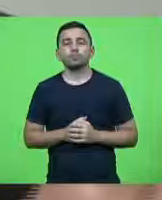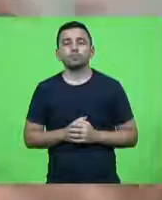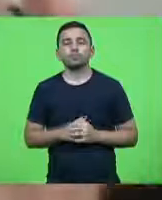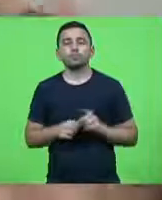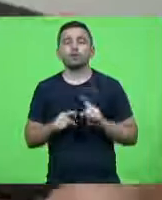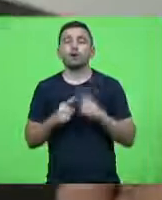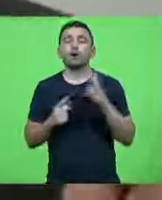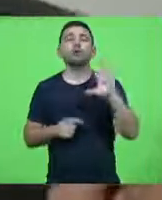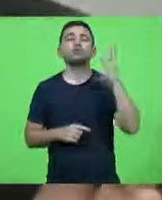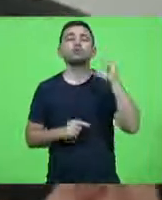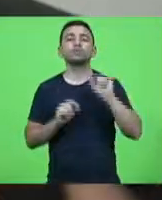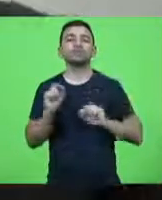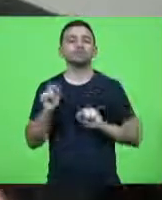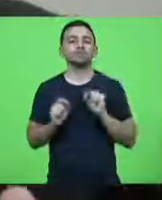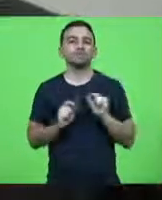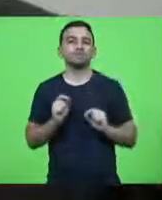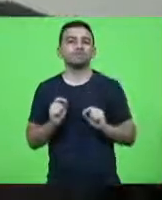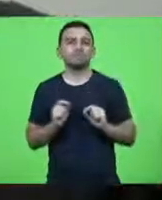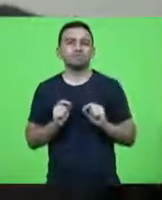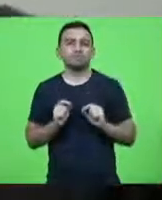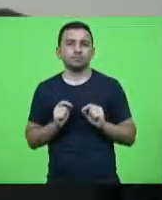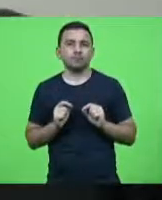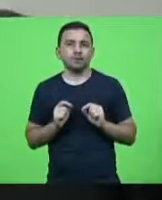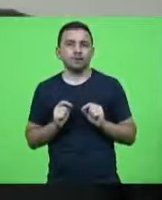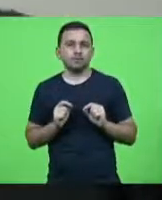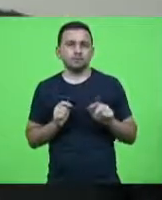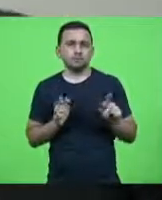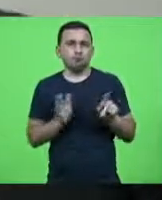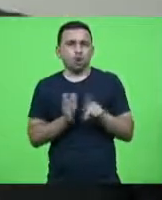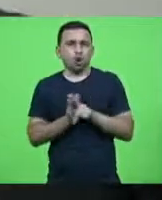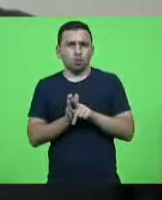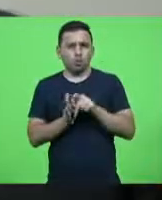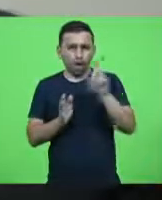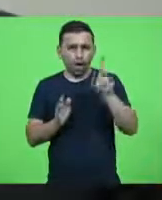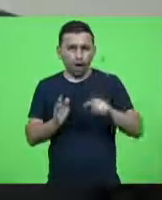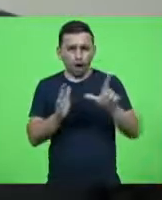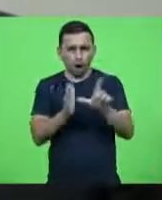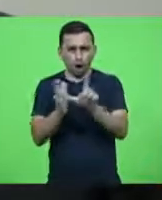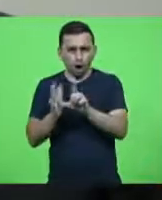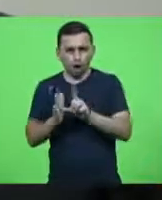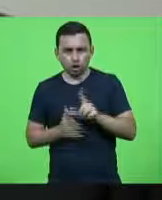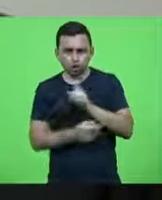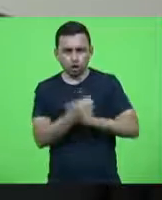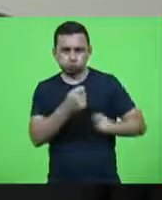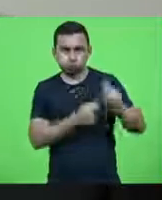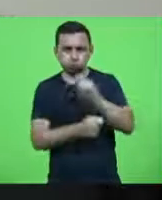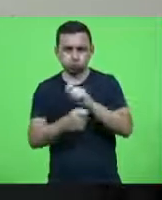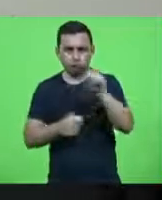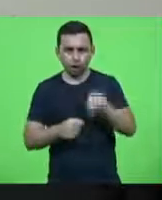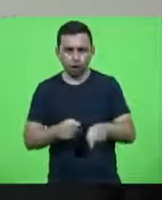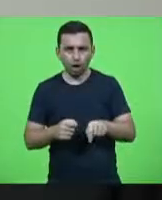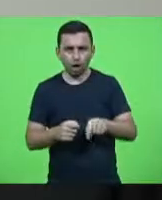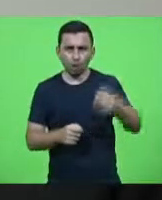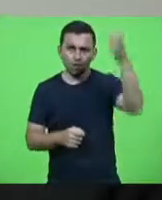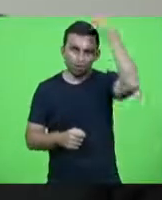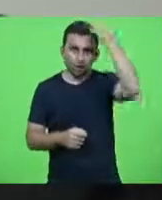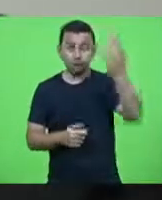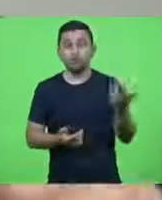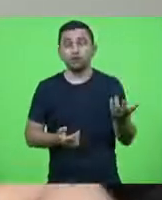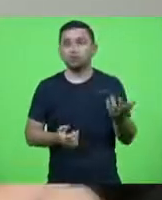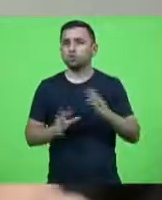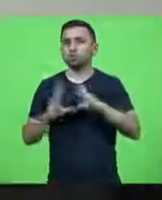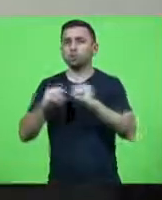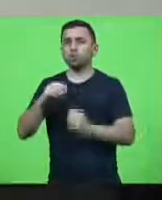o que acontece não foi por causa do comércio ah não mas os mercados estão lotados sim